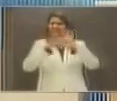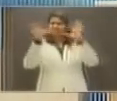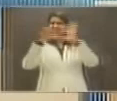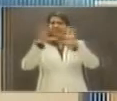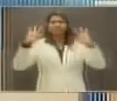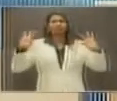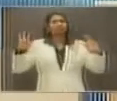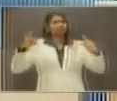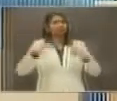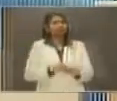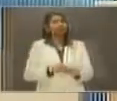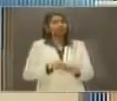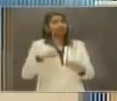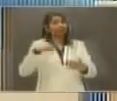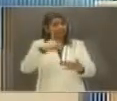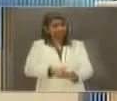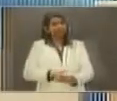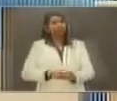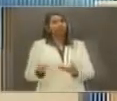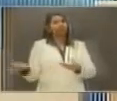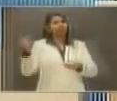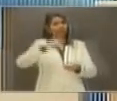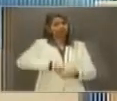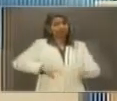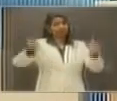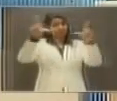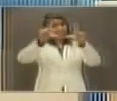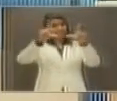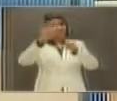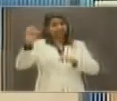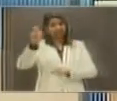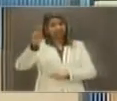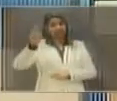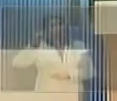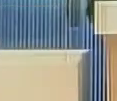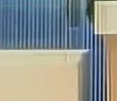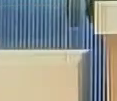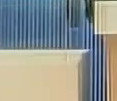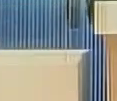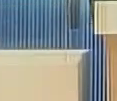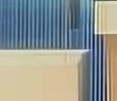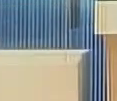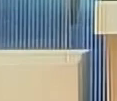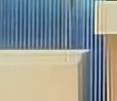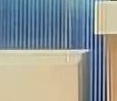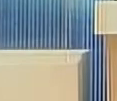candidatos. Daqui a pouco a gente retorna também do Tambaú nas eleições 2014. gente retorna a retorna